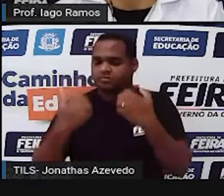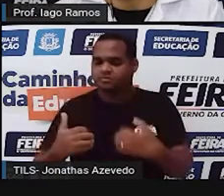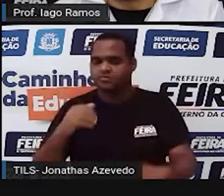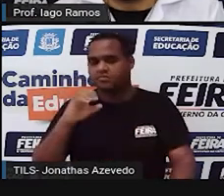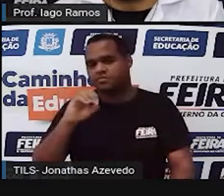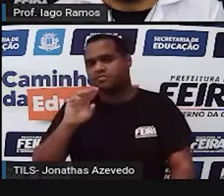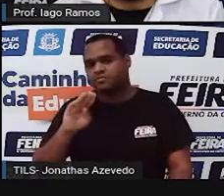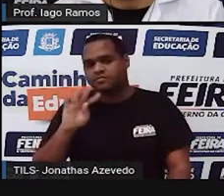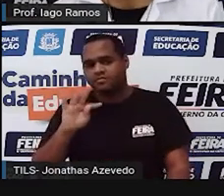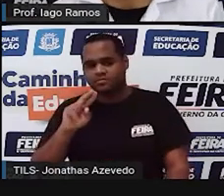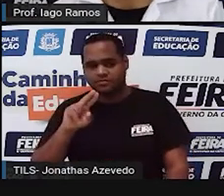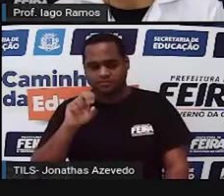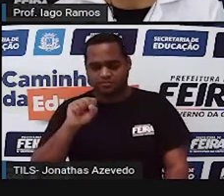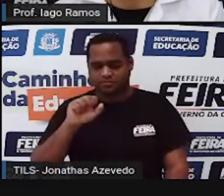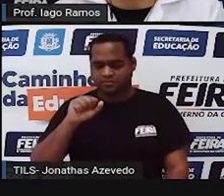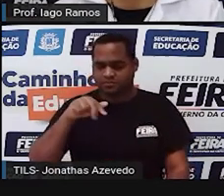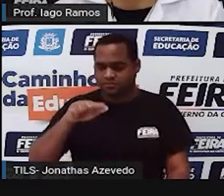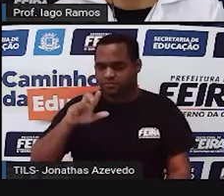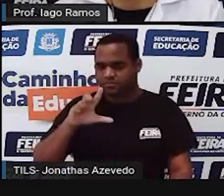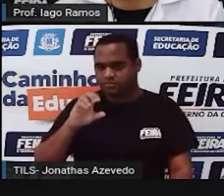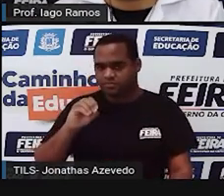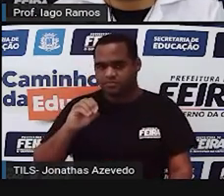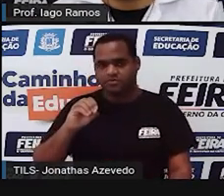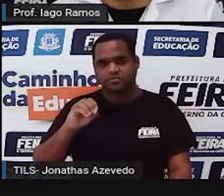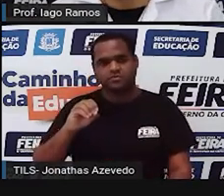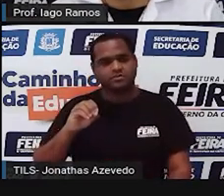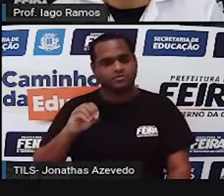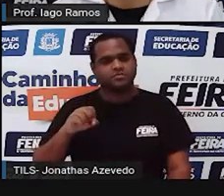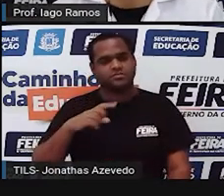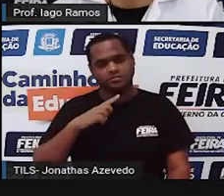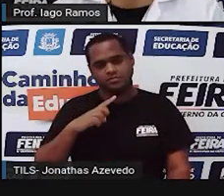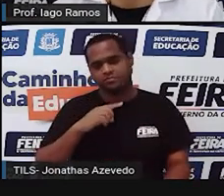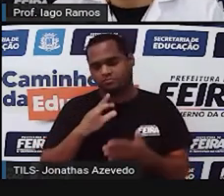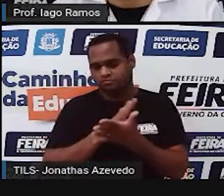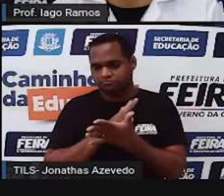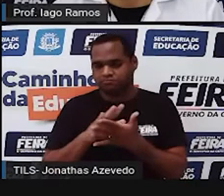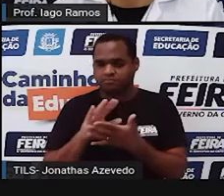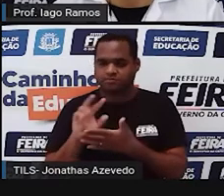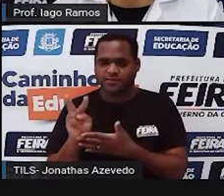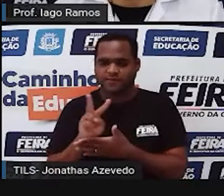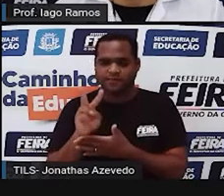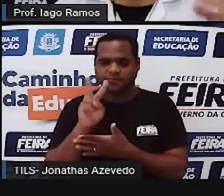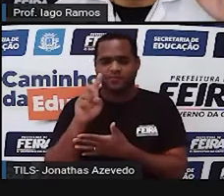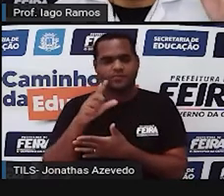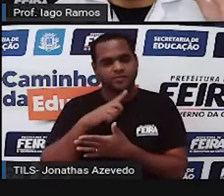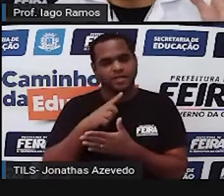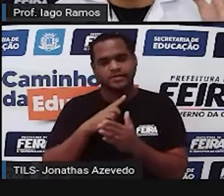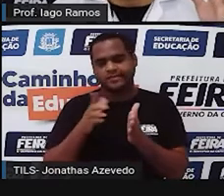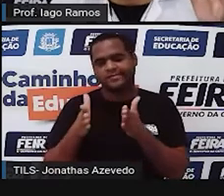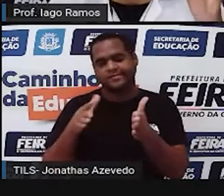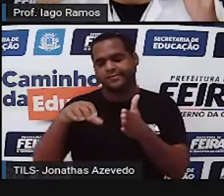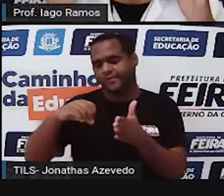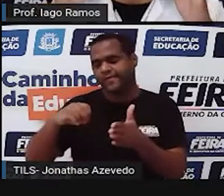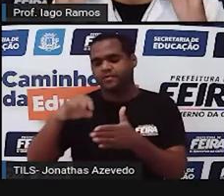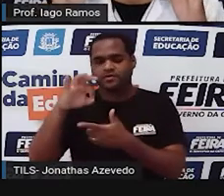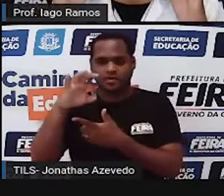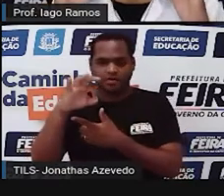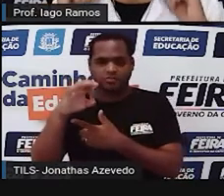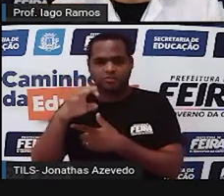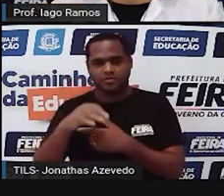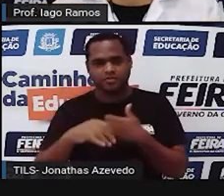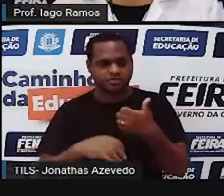obtuso. E o ângulo obtuso são aqueles ângulos que têm valores entre 90 graus e